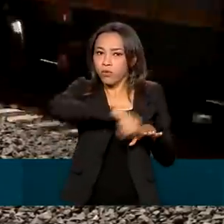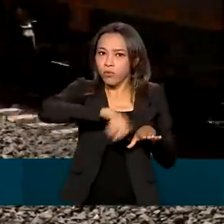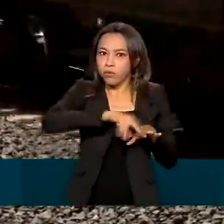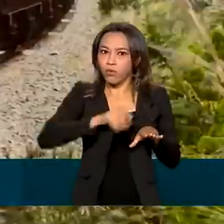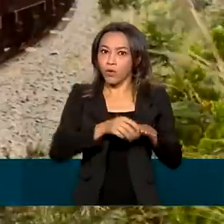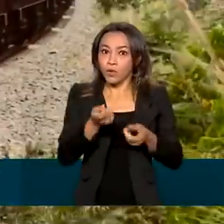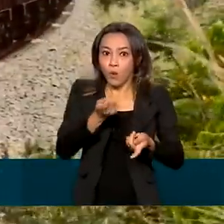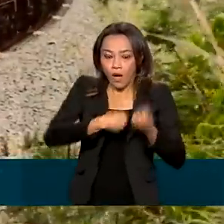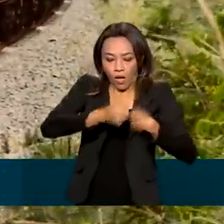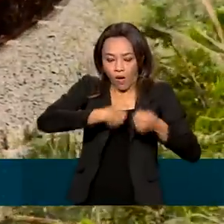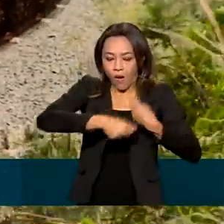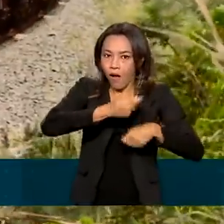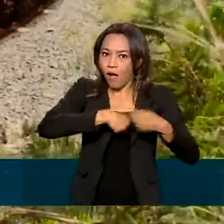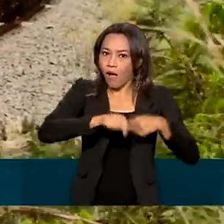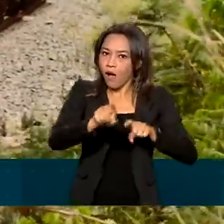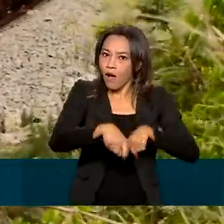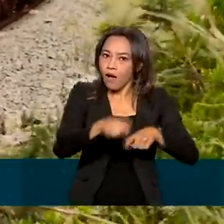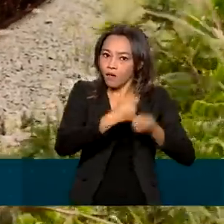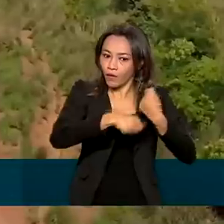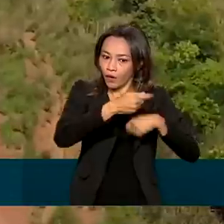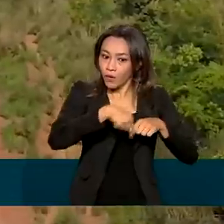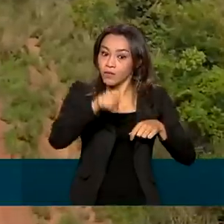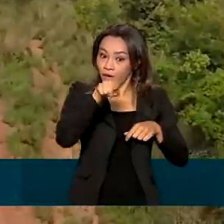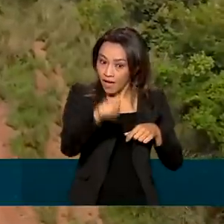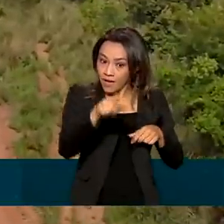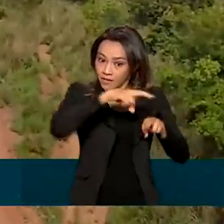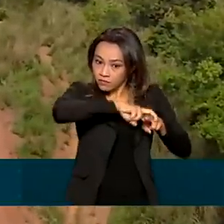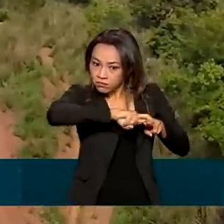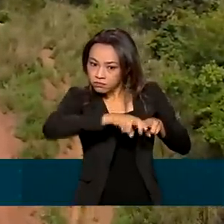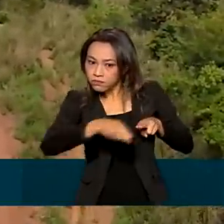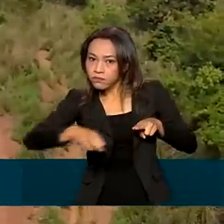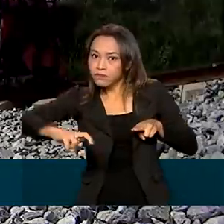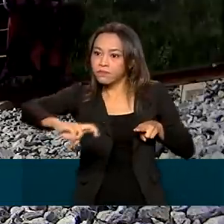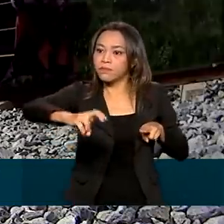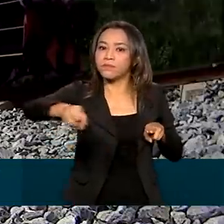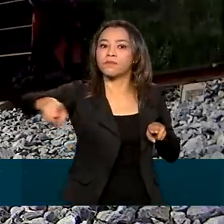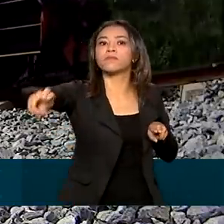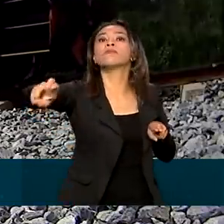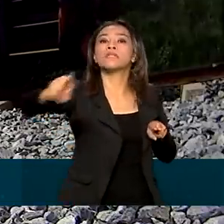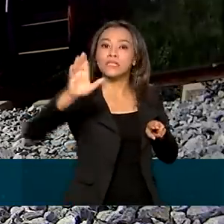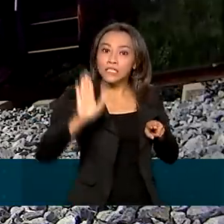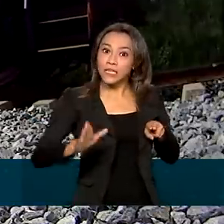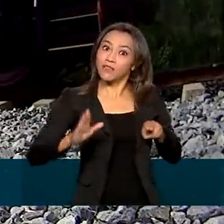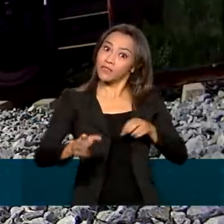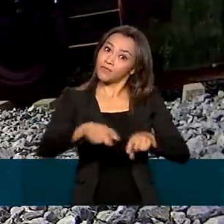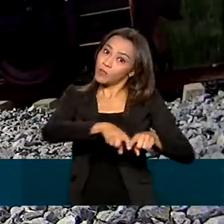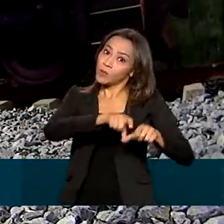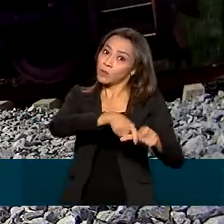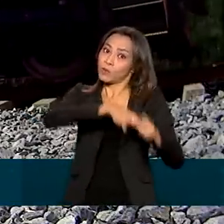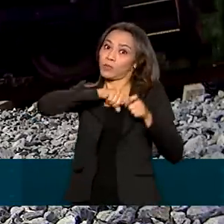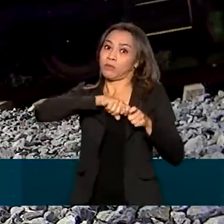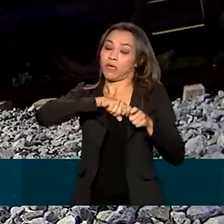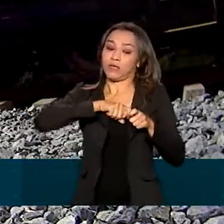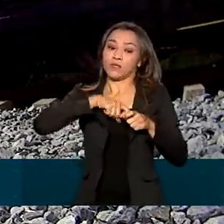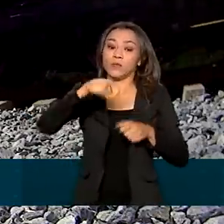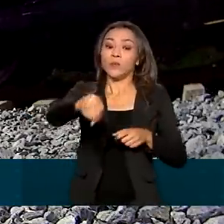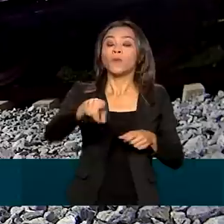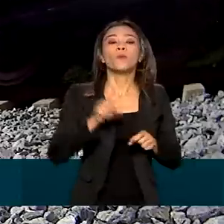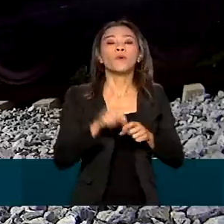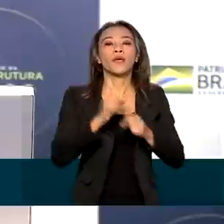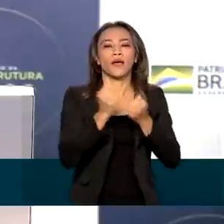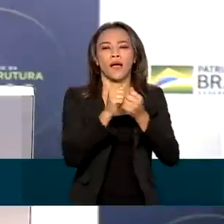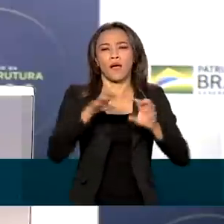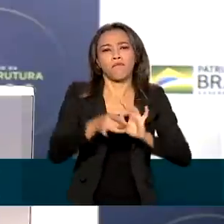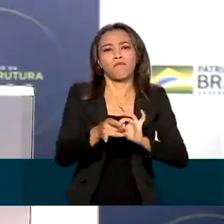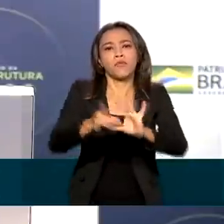agronegócio na região centro-oeste, a Ferrogrão teve o licenciamento ambiental suspenso pelo Supremo Tribunal Federal em